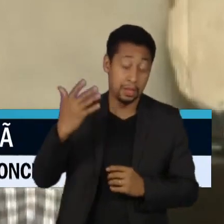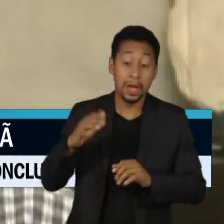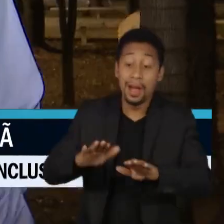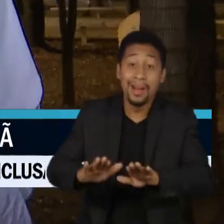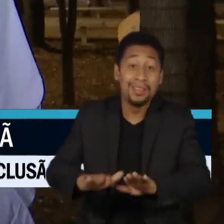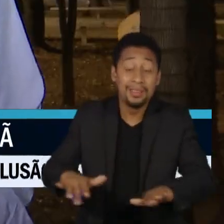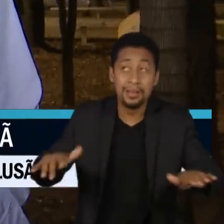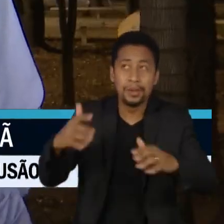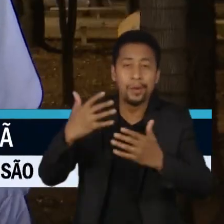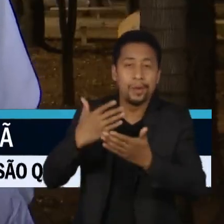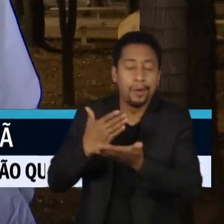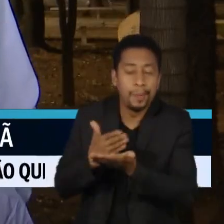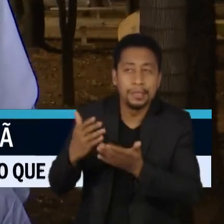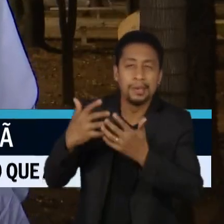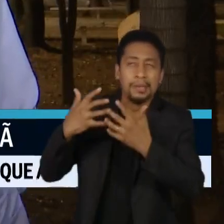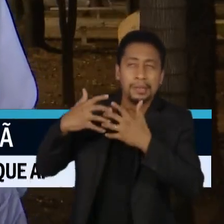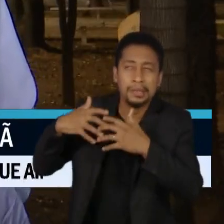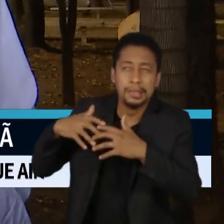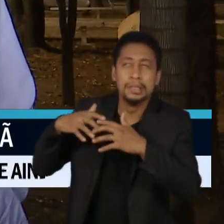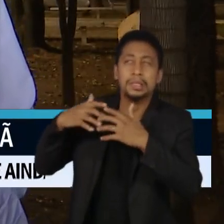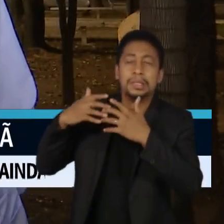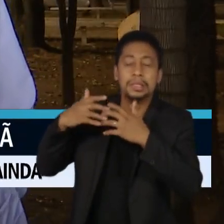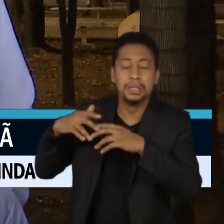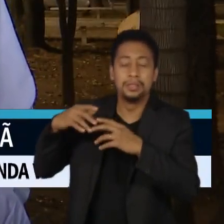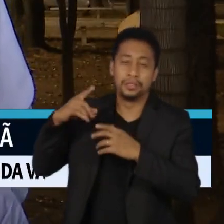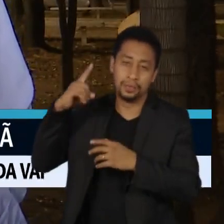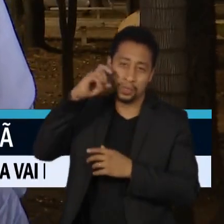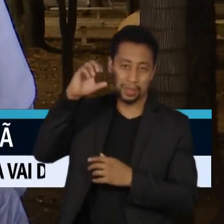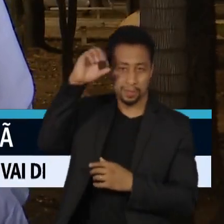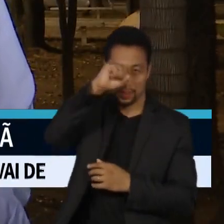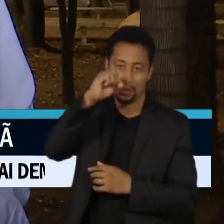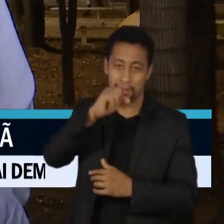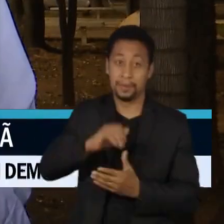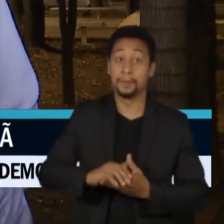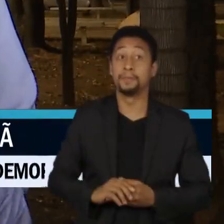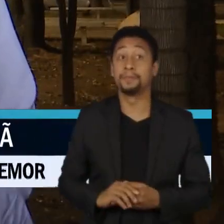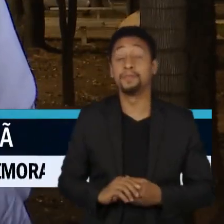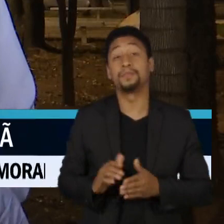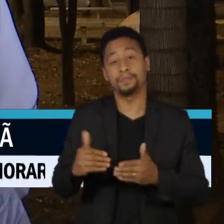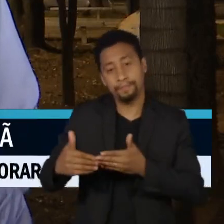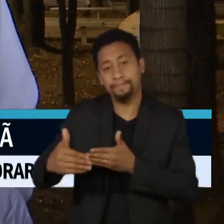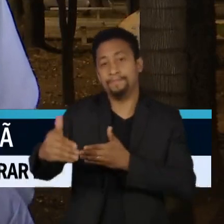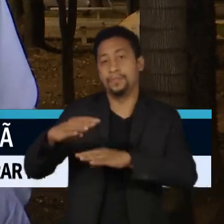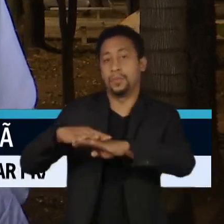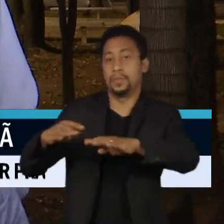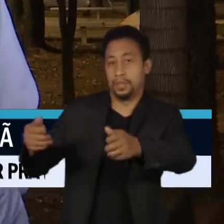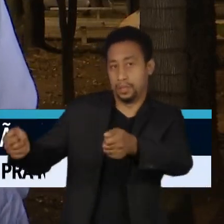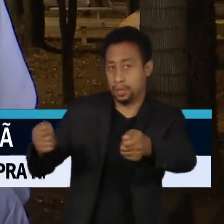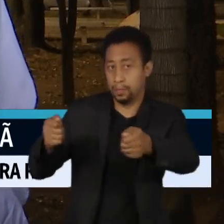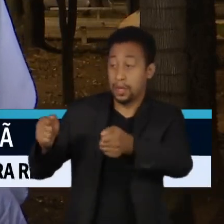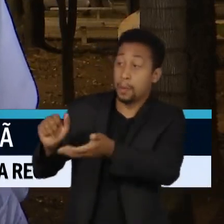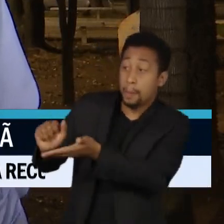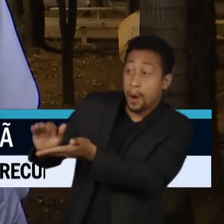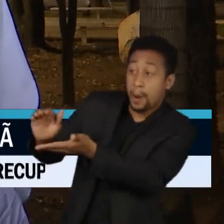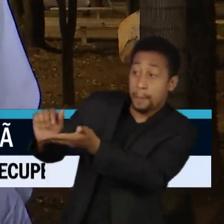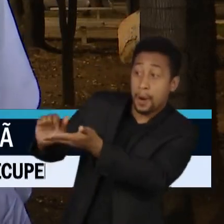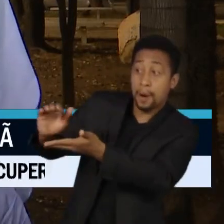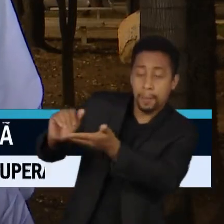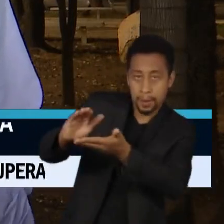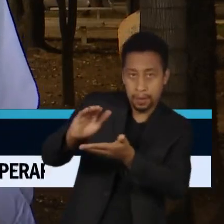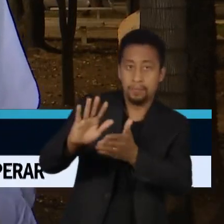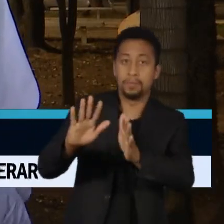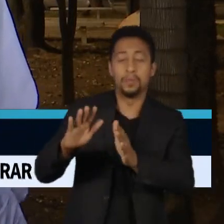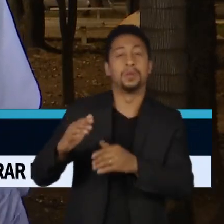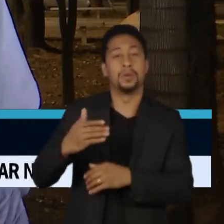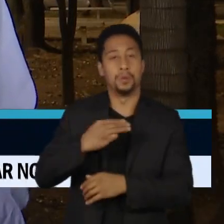aprendizado. Dia 6 de abril é a data limite para os garimpeiros deixarem a reserva Yanomami. Segundo o ministro da Justiça e Segurança Pública, Flávio